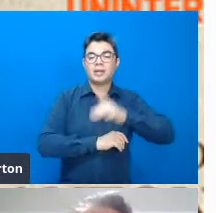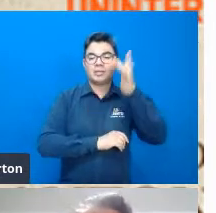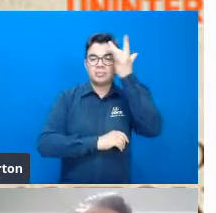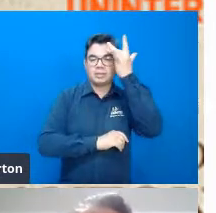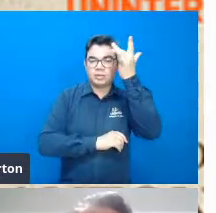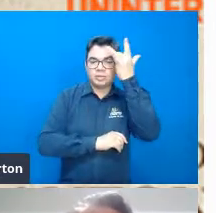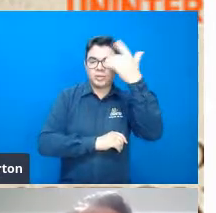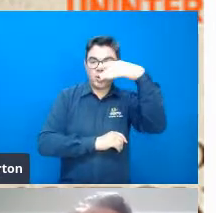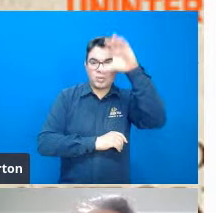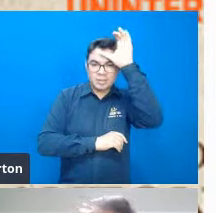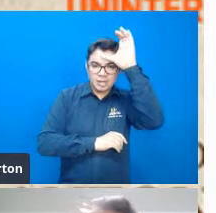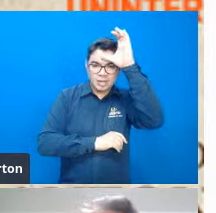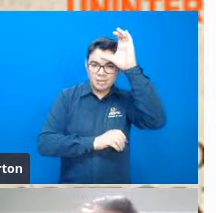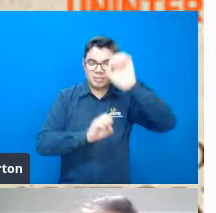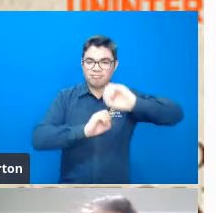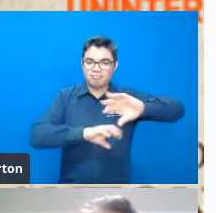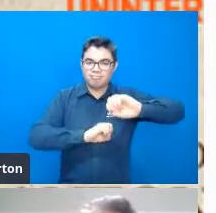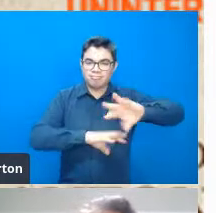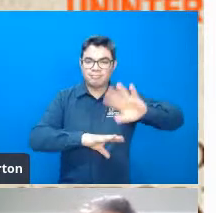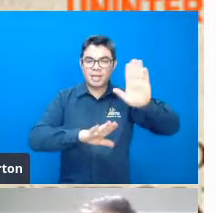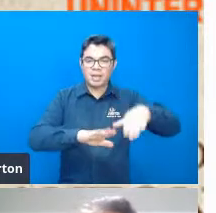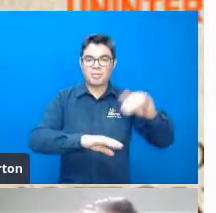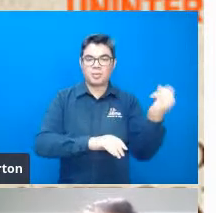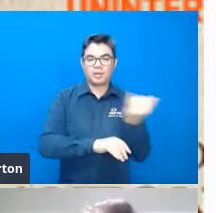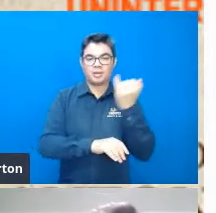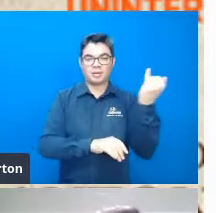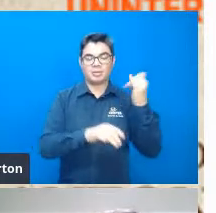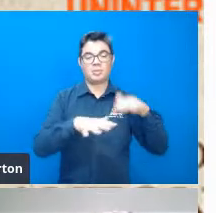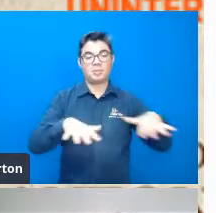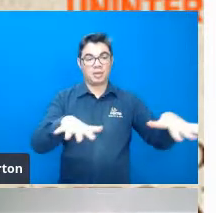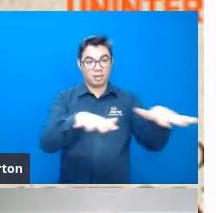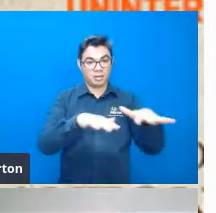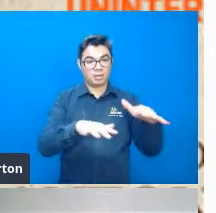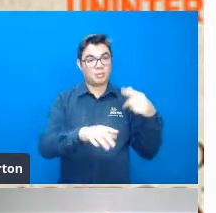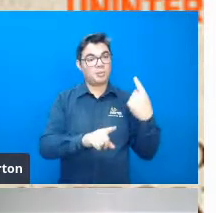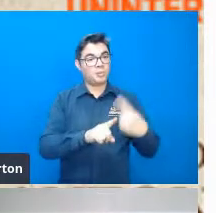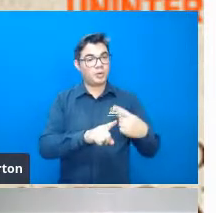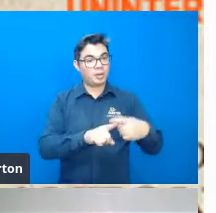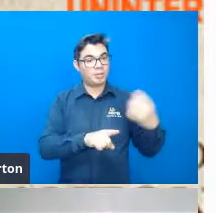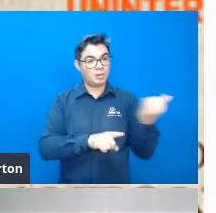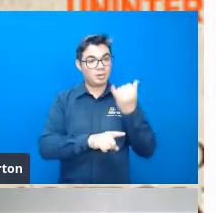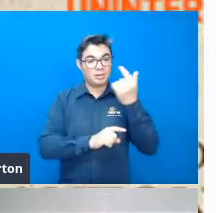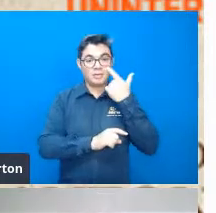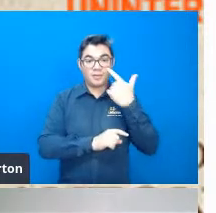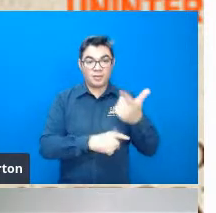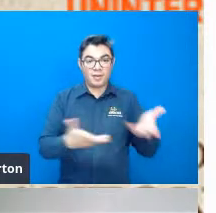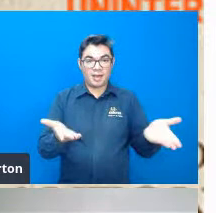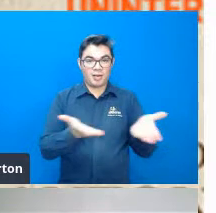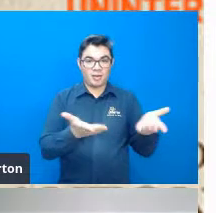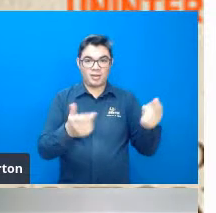importância do meio ambiente e isso seria de extrema importância por quê? como nós vamos ver agora